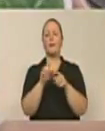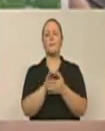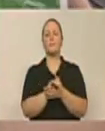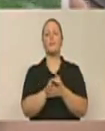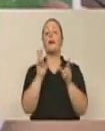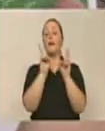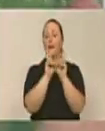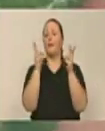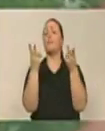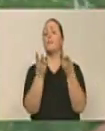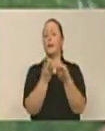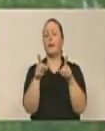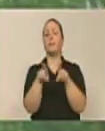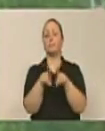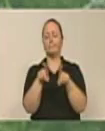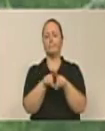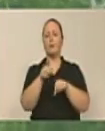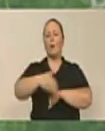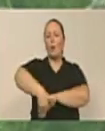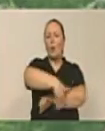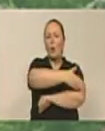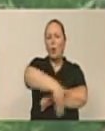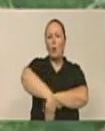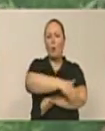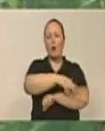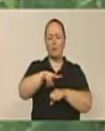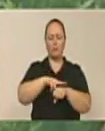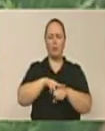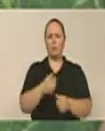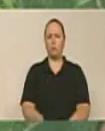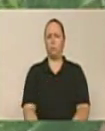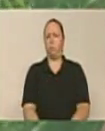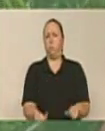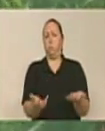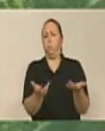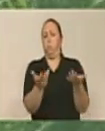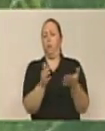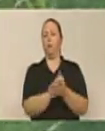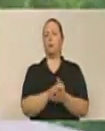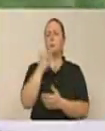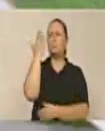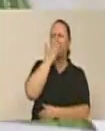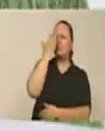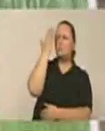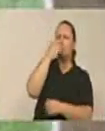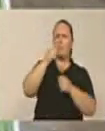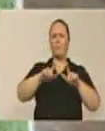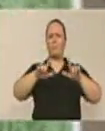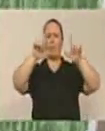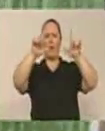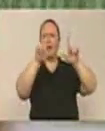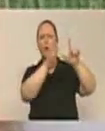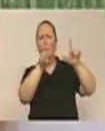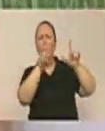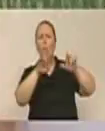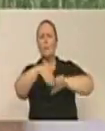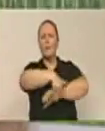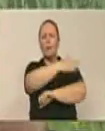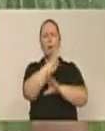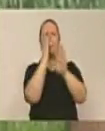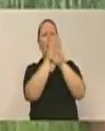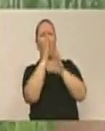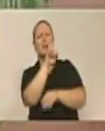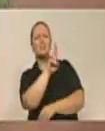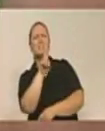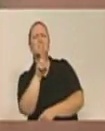as ruas estão tomadas pelo mato, algumas precisando de manutenção, placas nominativas das ruas em péssimo estado, algumas sem condições de identificar